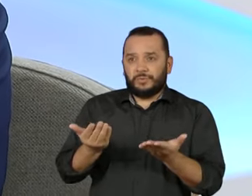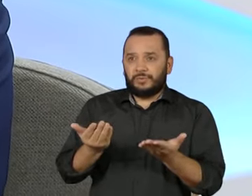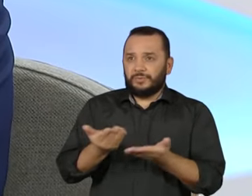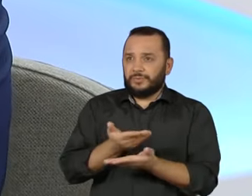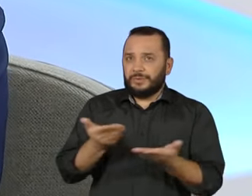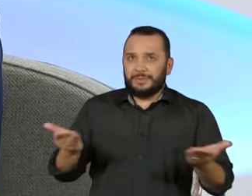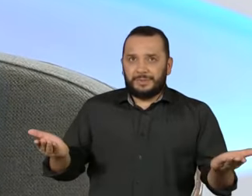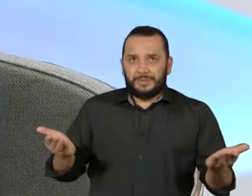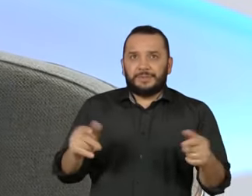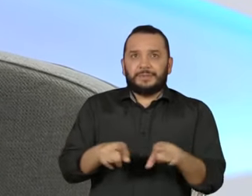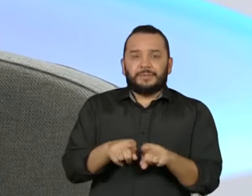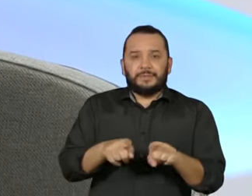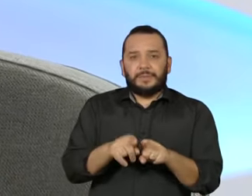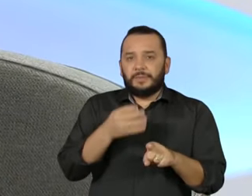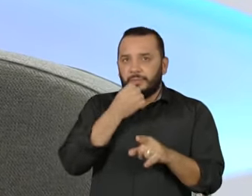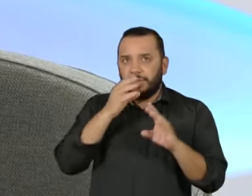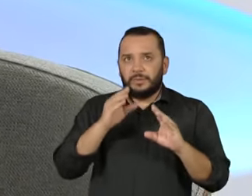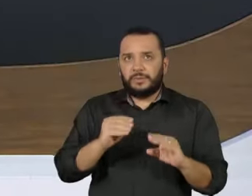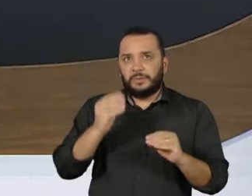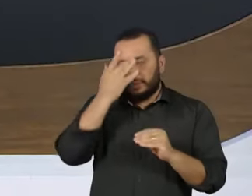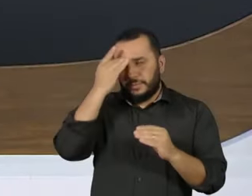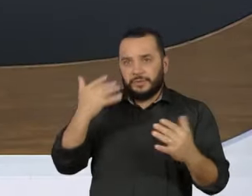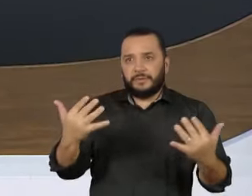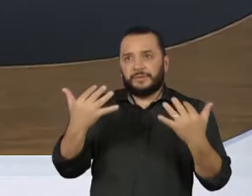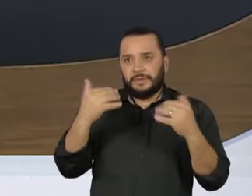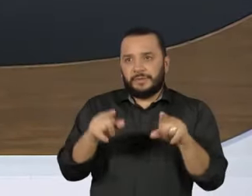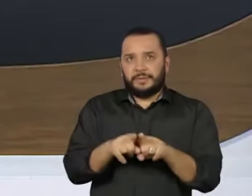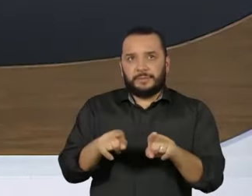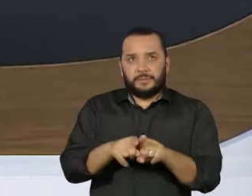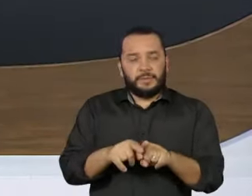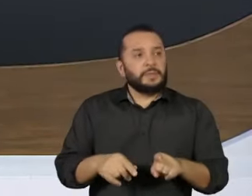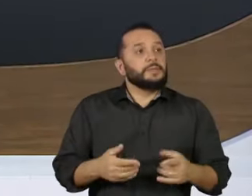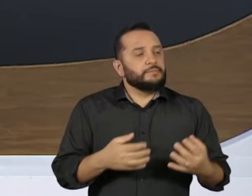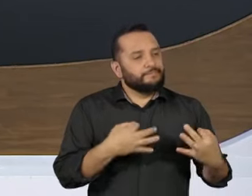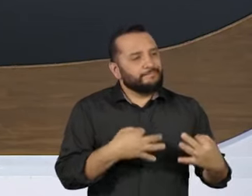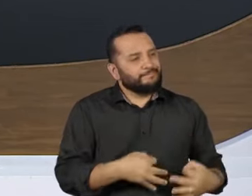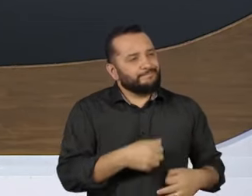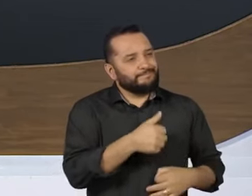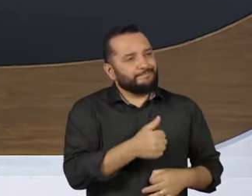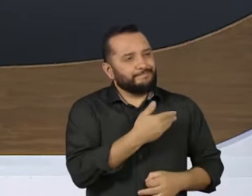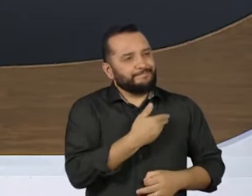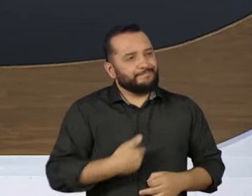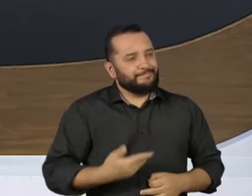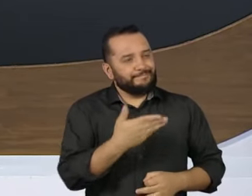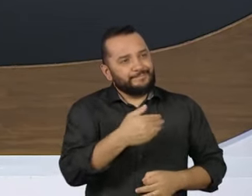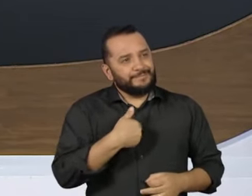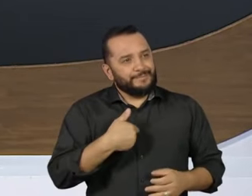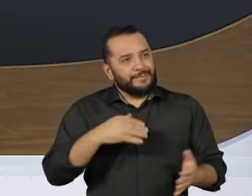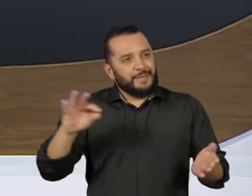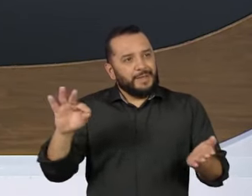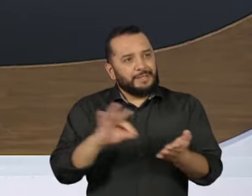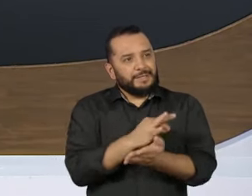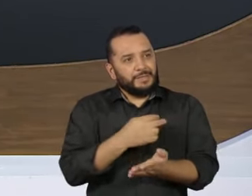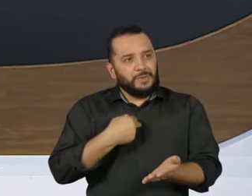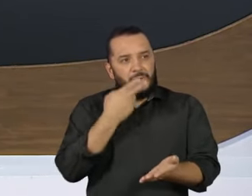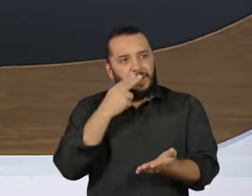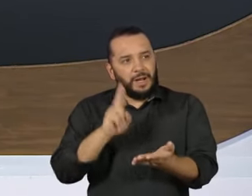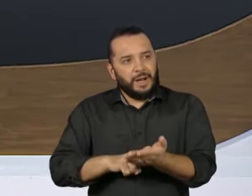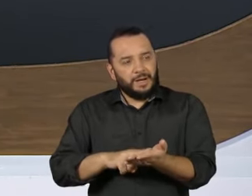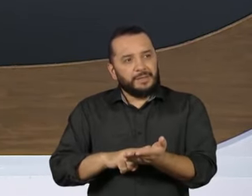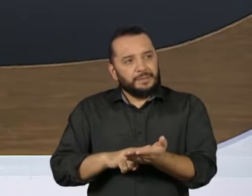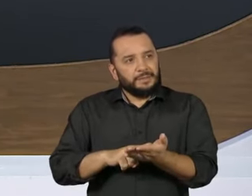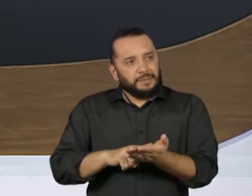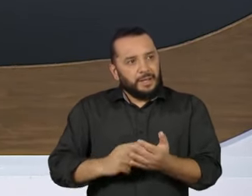a todos os telespectadores também. Ah, então tá certo. Governador, o senhor assina esse manifesto que tem dado tanto o que